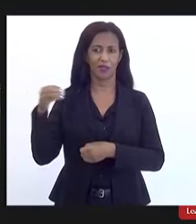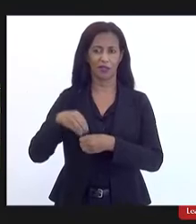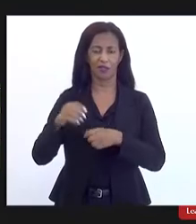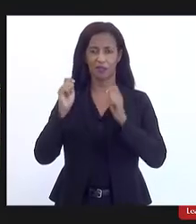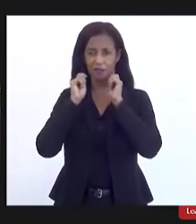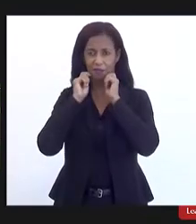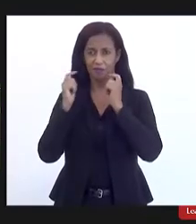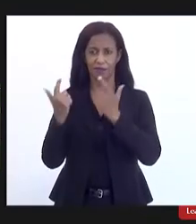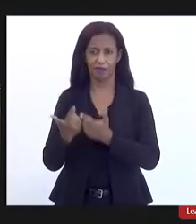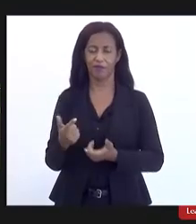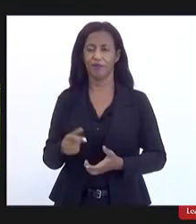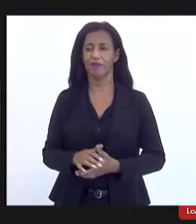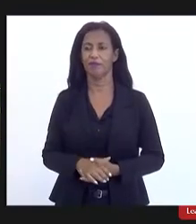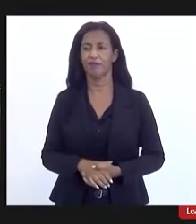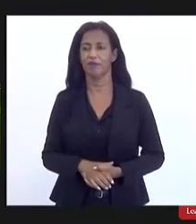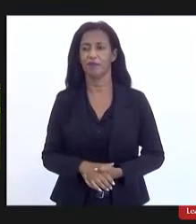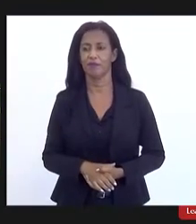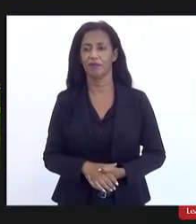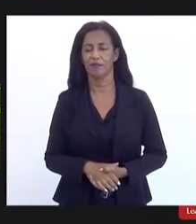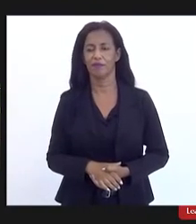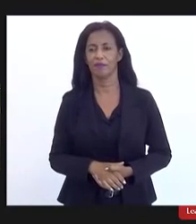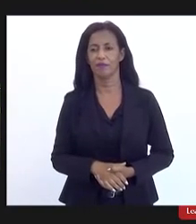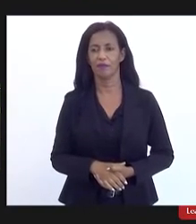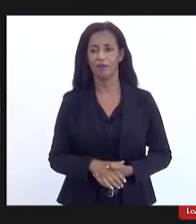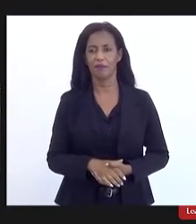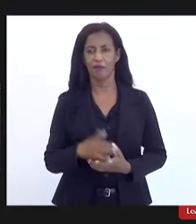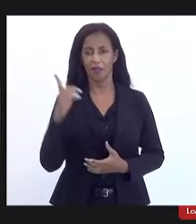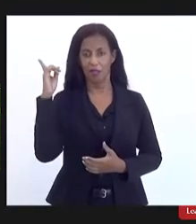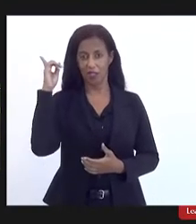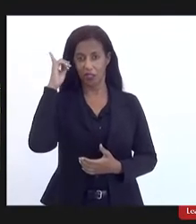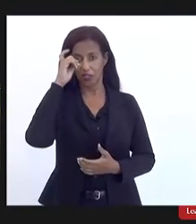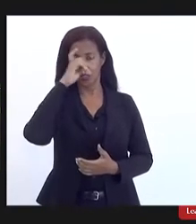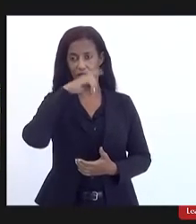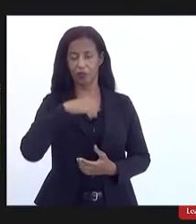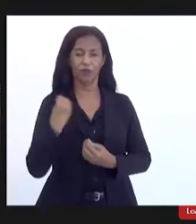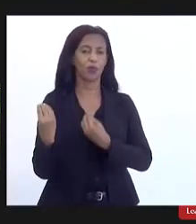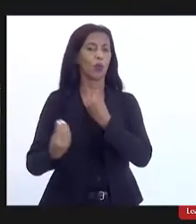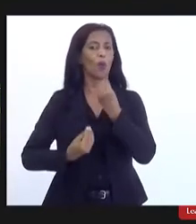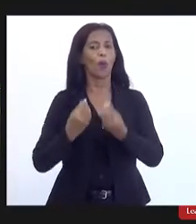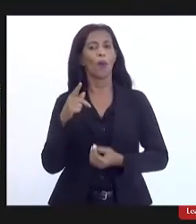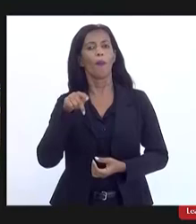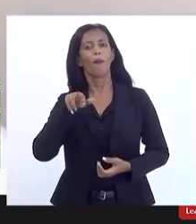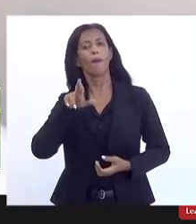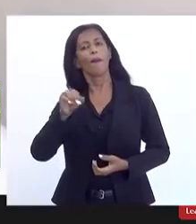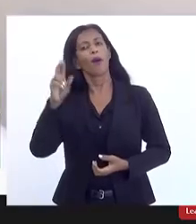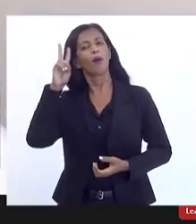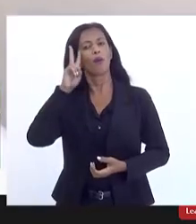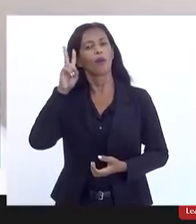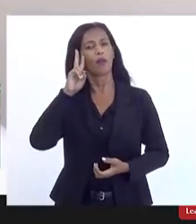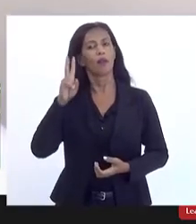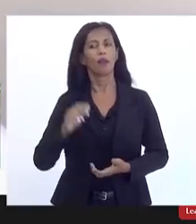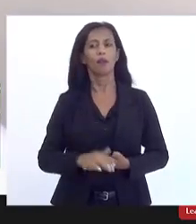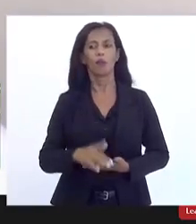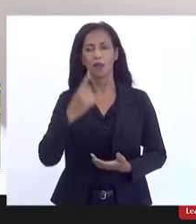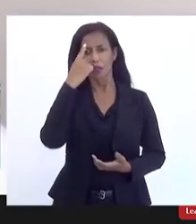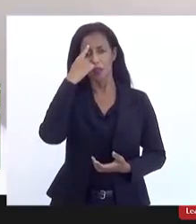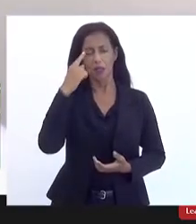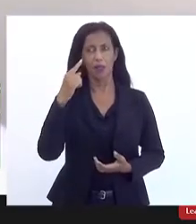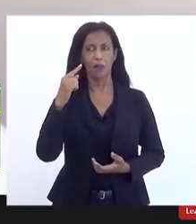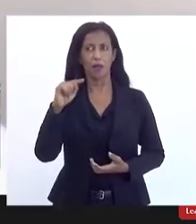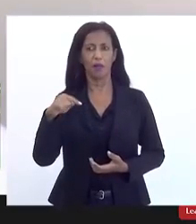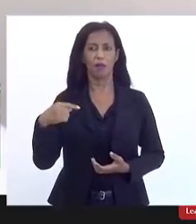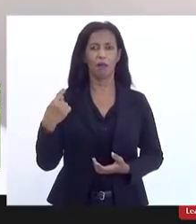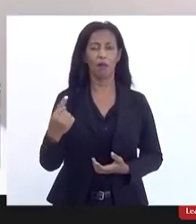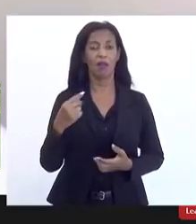é difícil sim é uma batalha difícil como o Paulo lembrou semana que vem tem uma